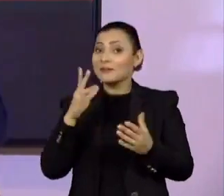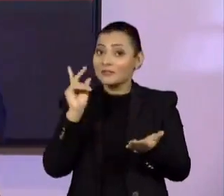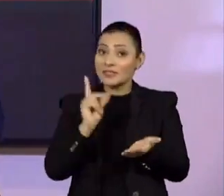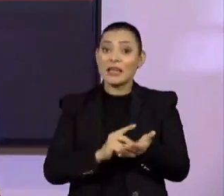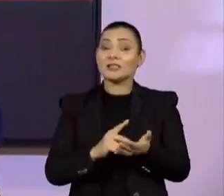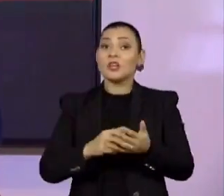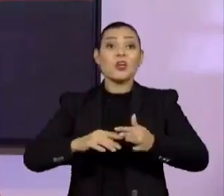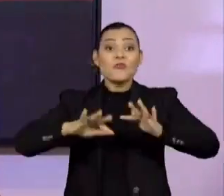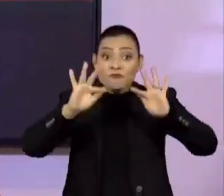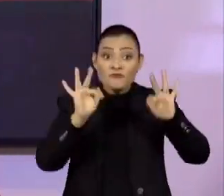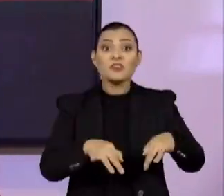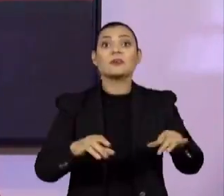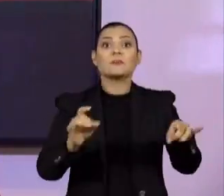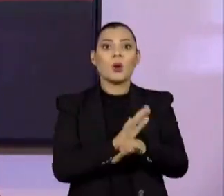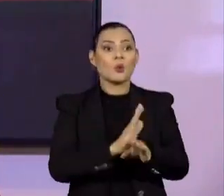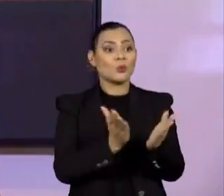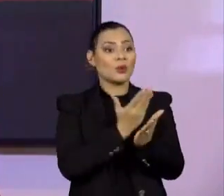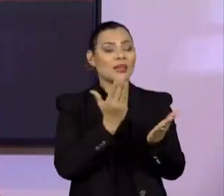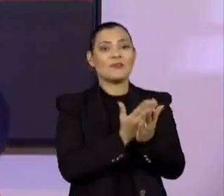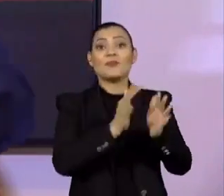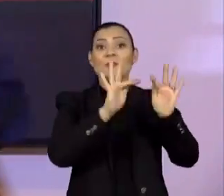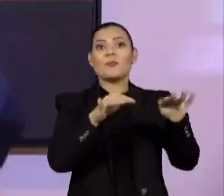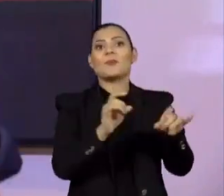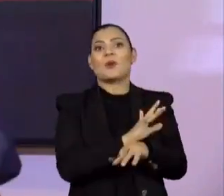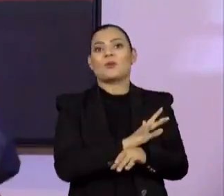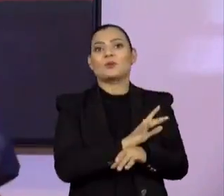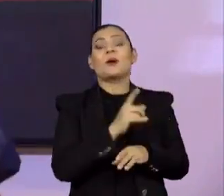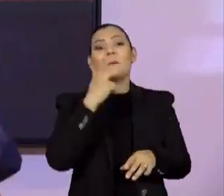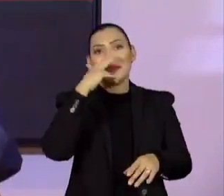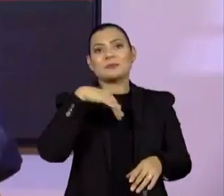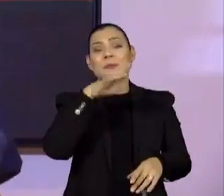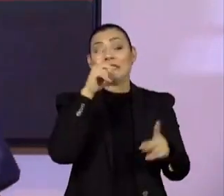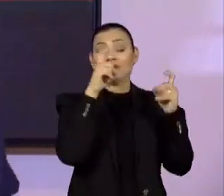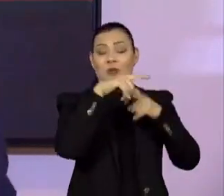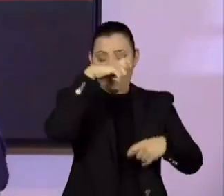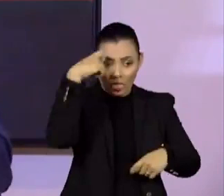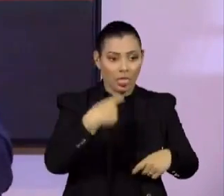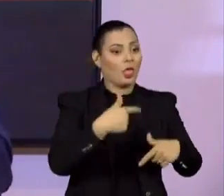Só quando termina tudo, você está com o livro pronto, editado, é que você tem a satisfação.